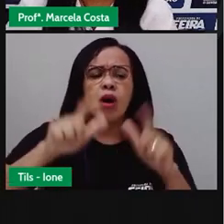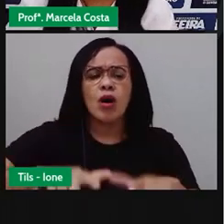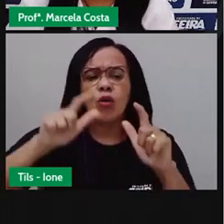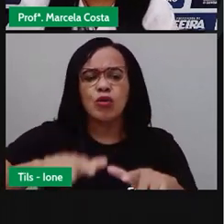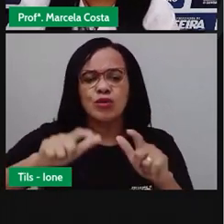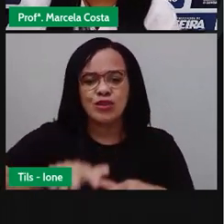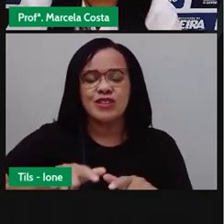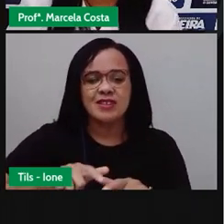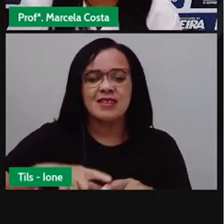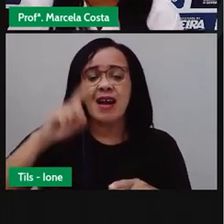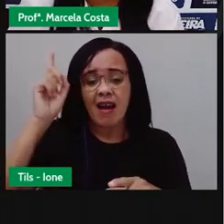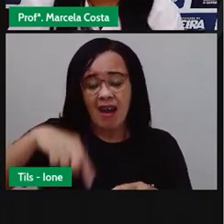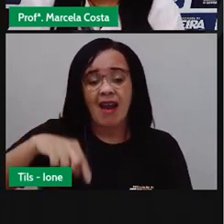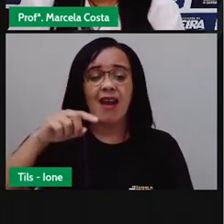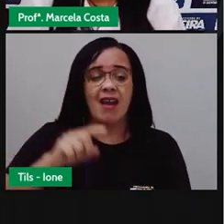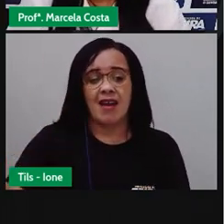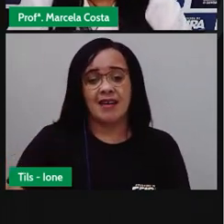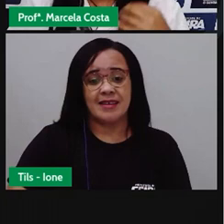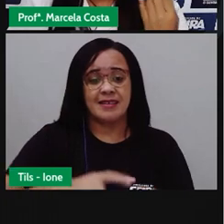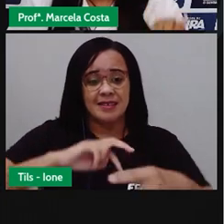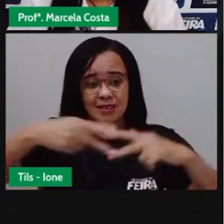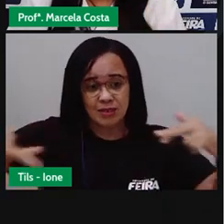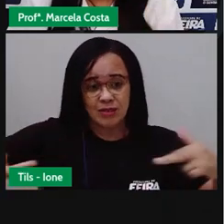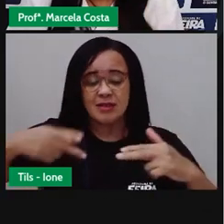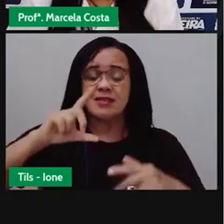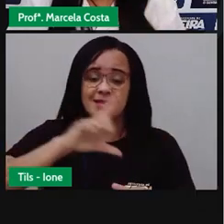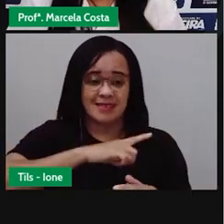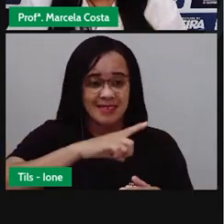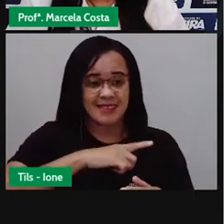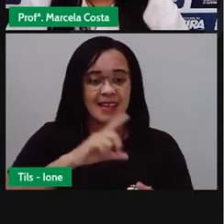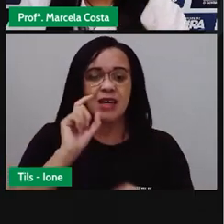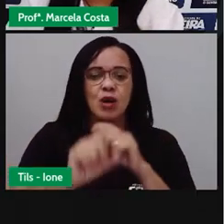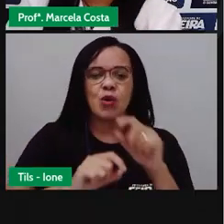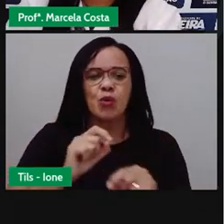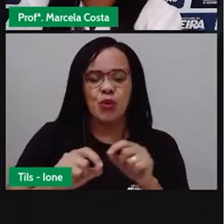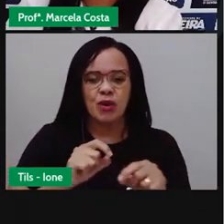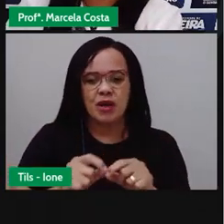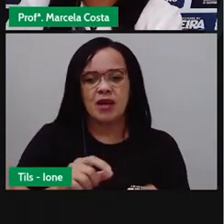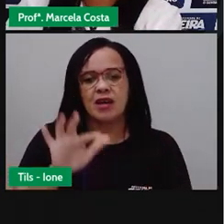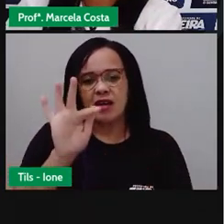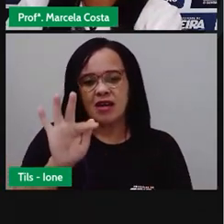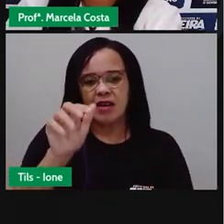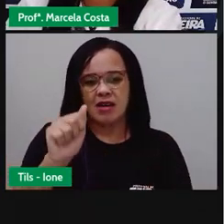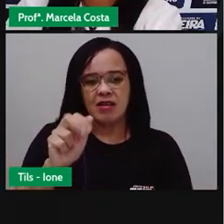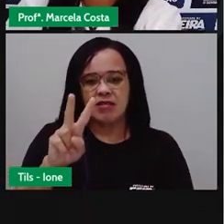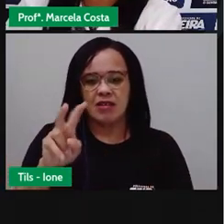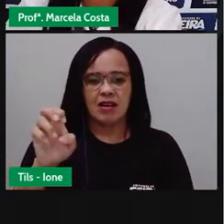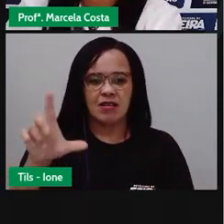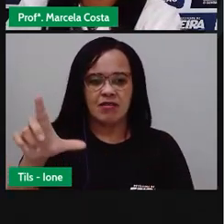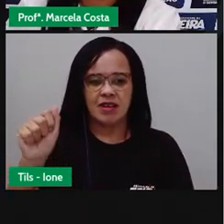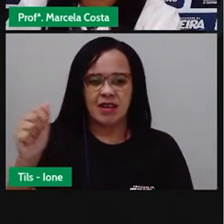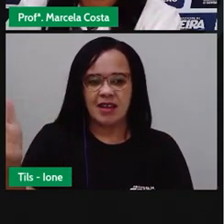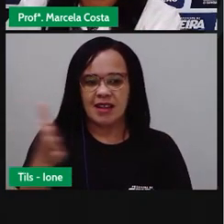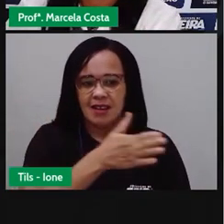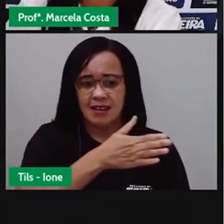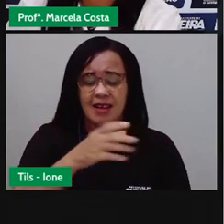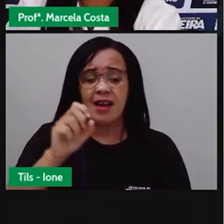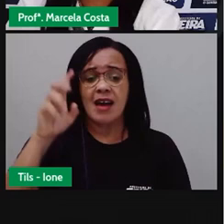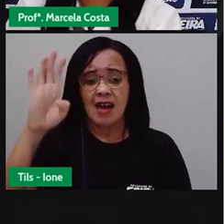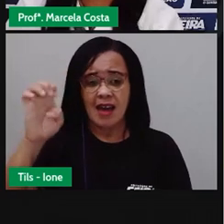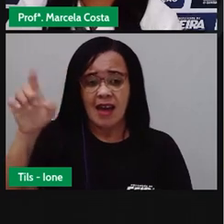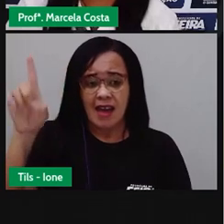site Favela e Saí, que traz aí esses relatos dos feirinhos. Eu vou mostrar um pouco para vocês.